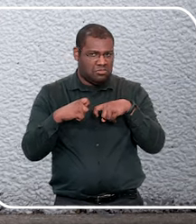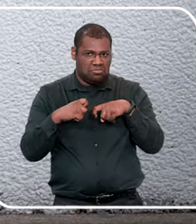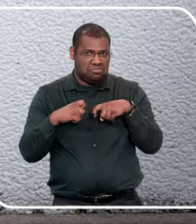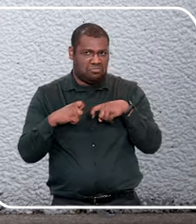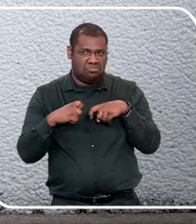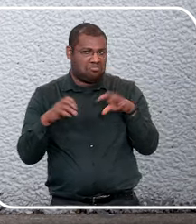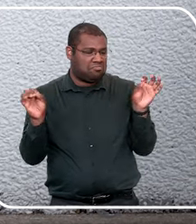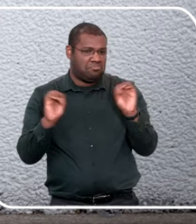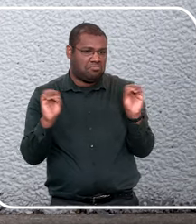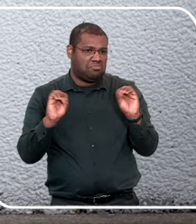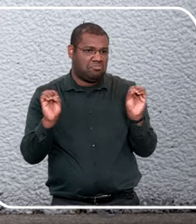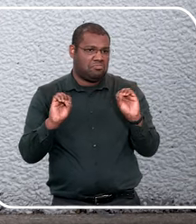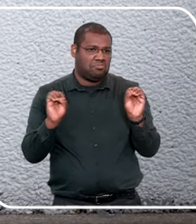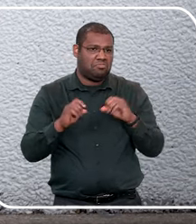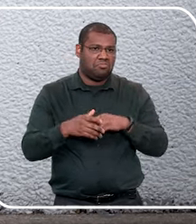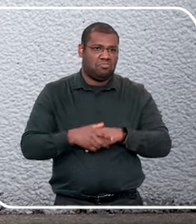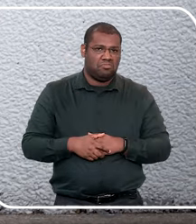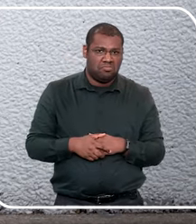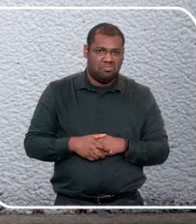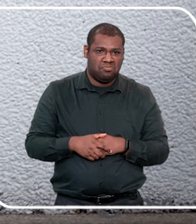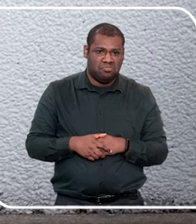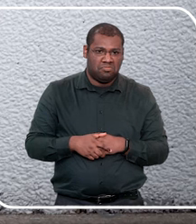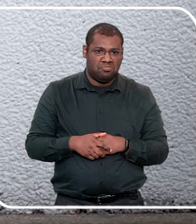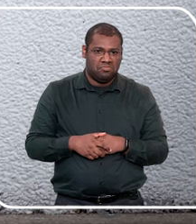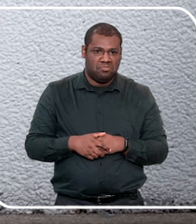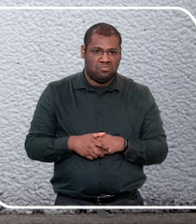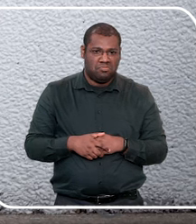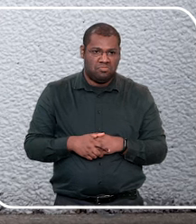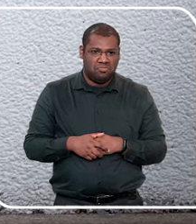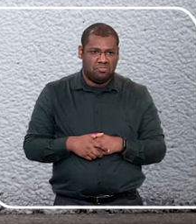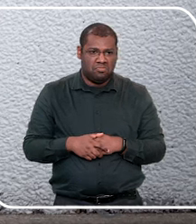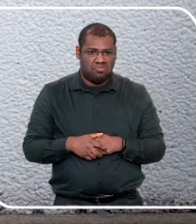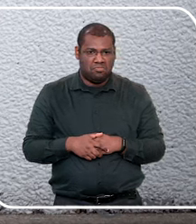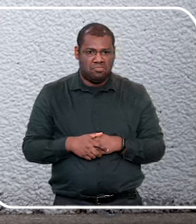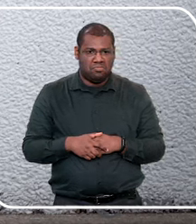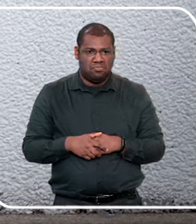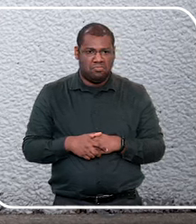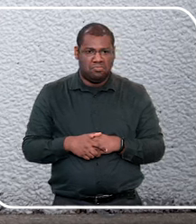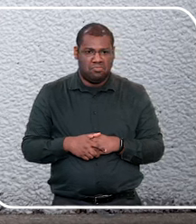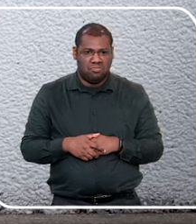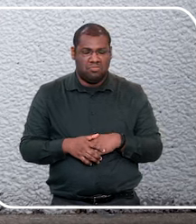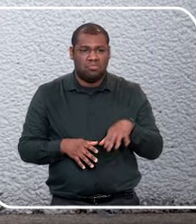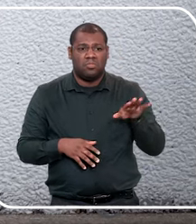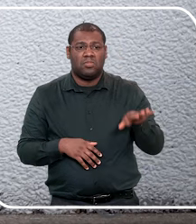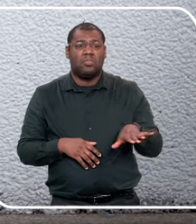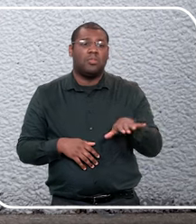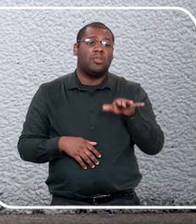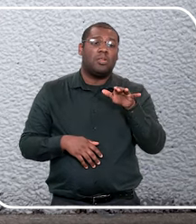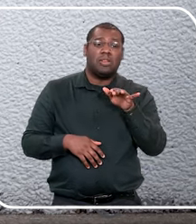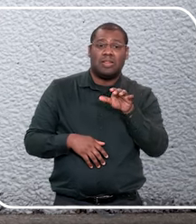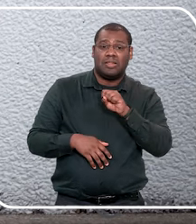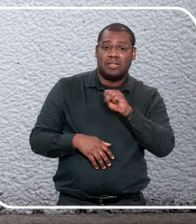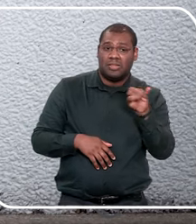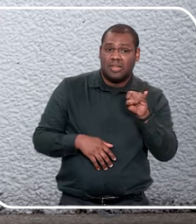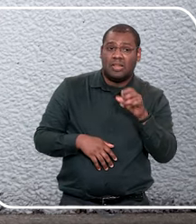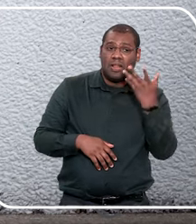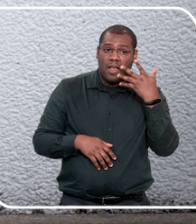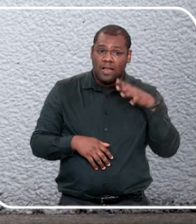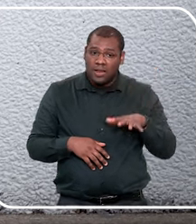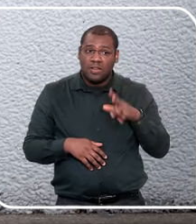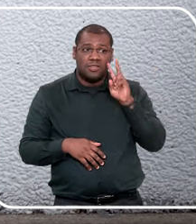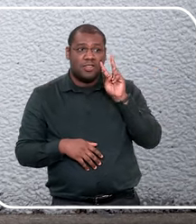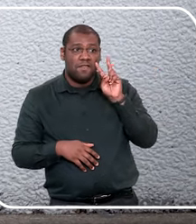a criança ela vem, não faz parte do repertório dela, de palavras e de gestos, atos sexuais, a não ser que